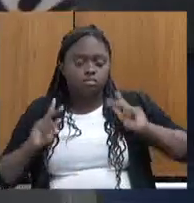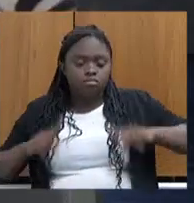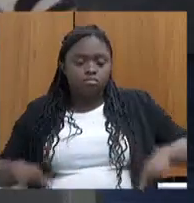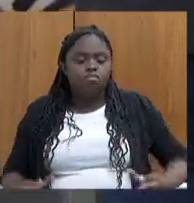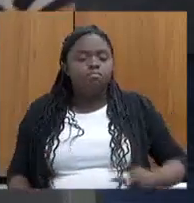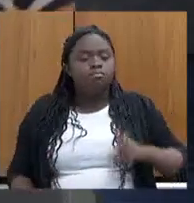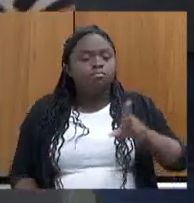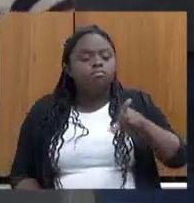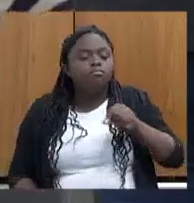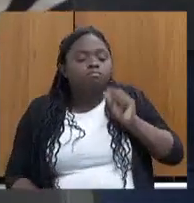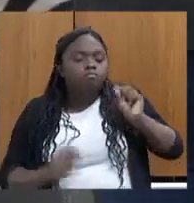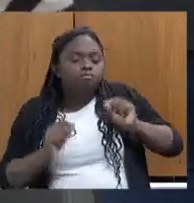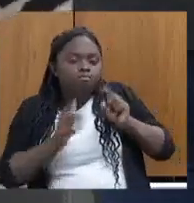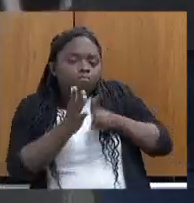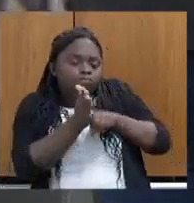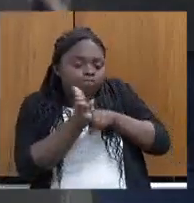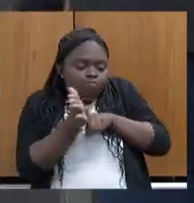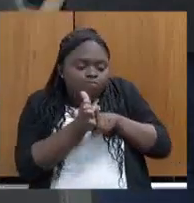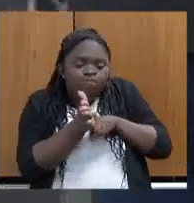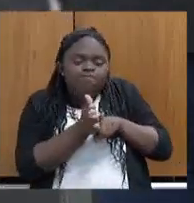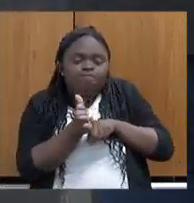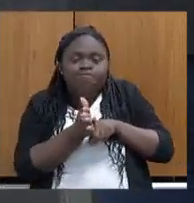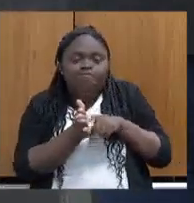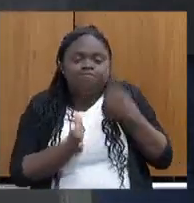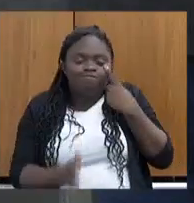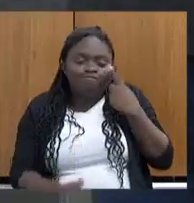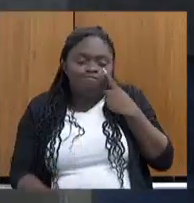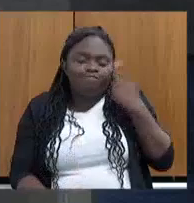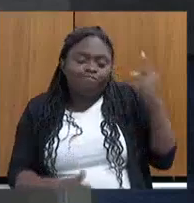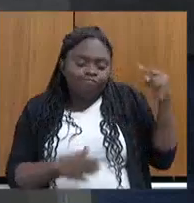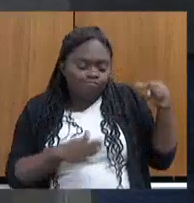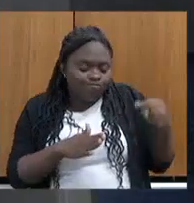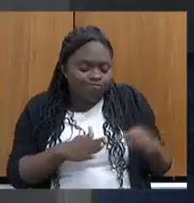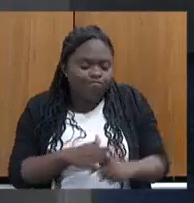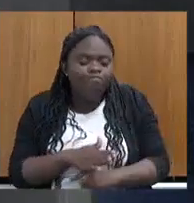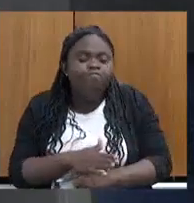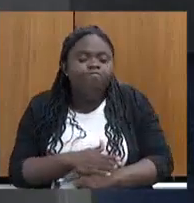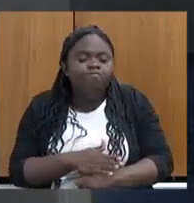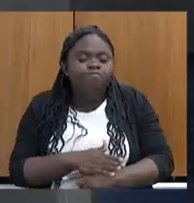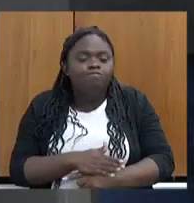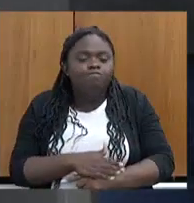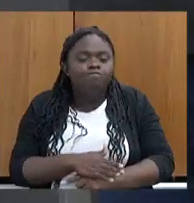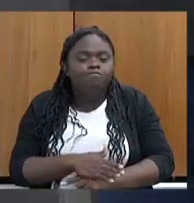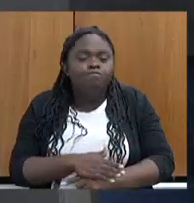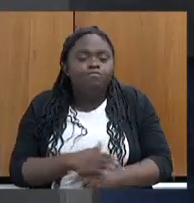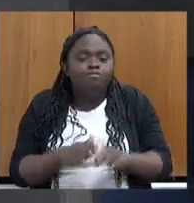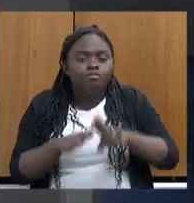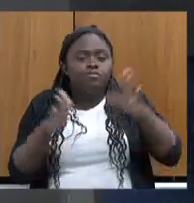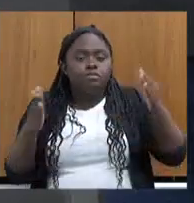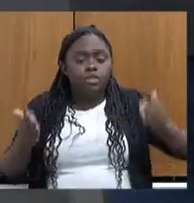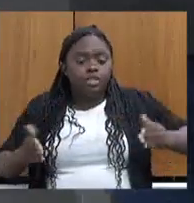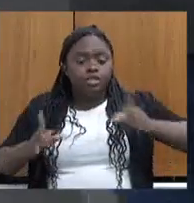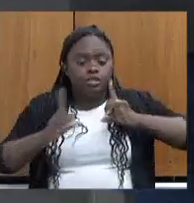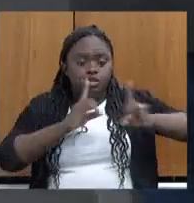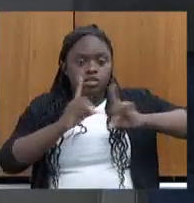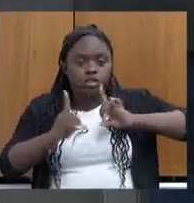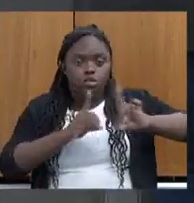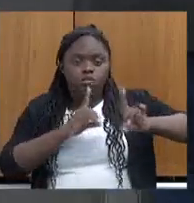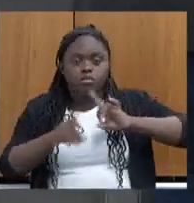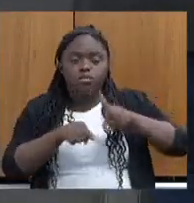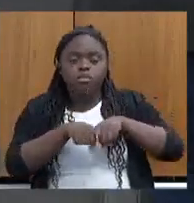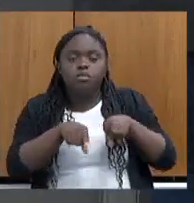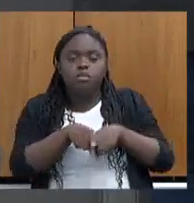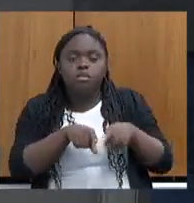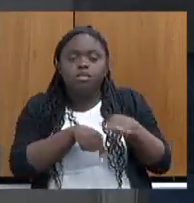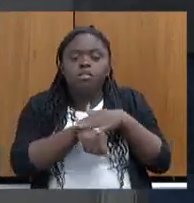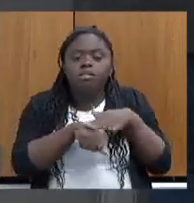em investigar e fiscalizar mais a fundo a mesa de diálogo e negociações